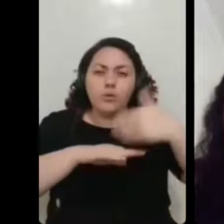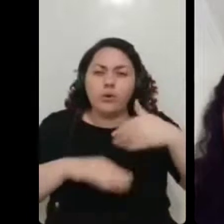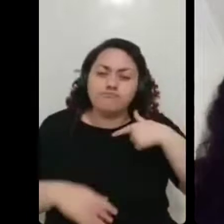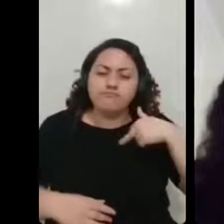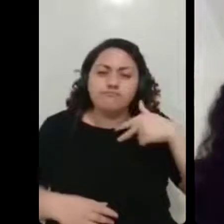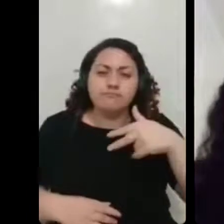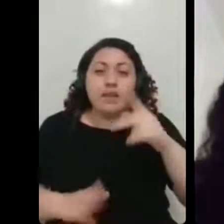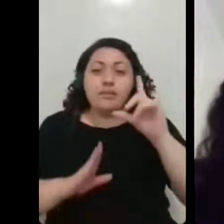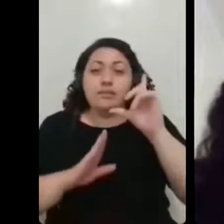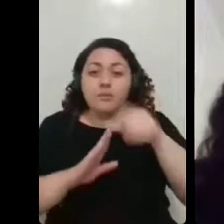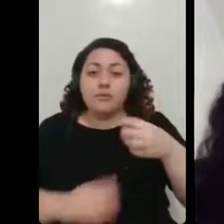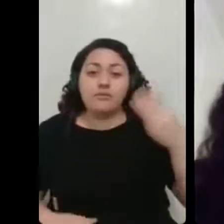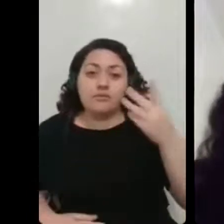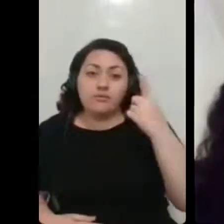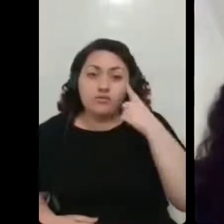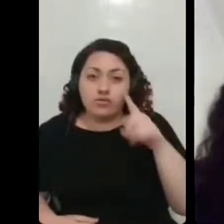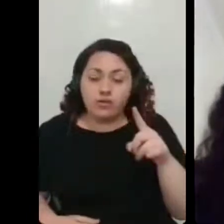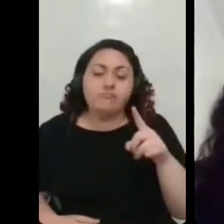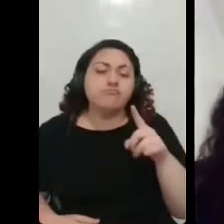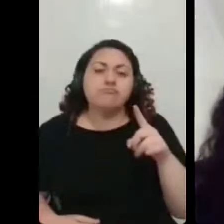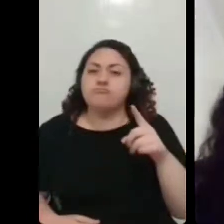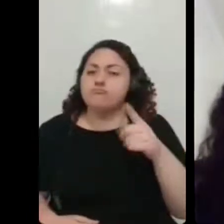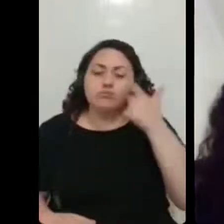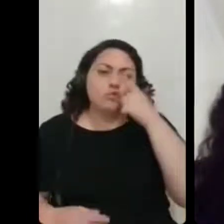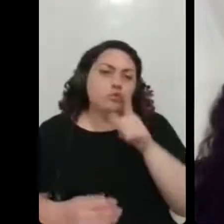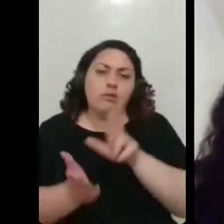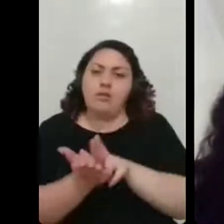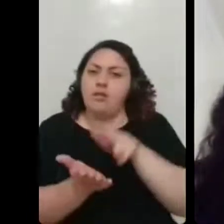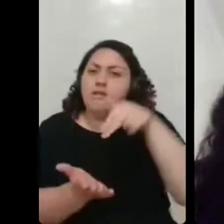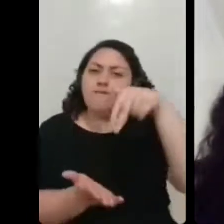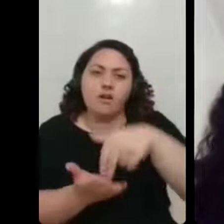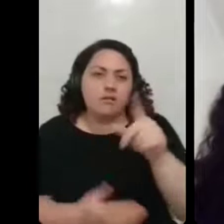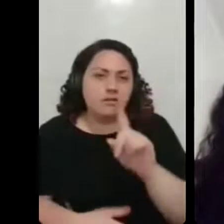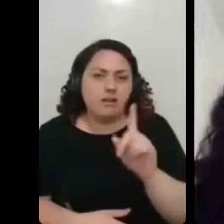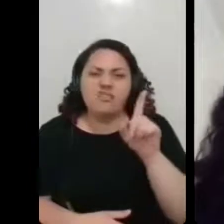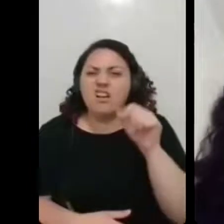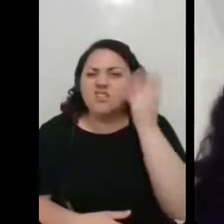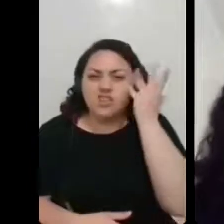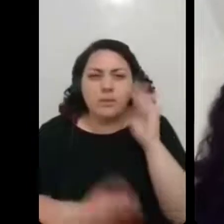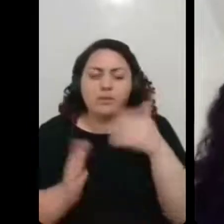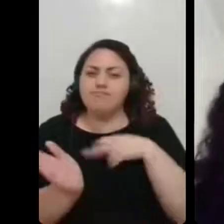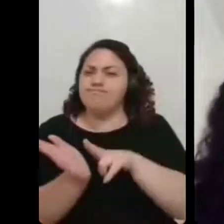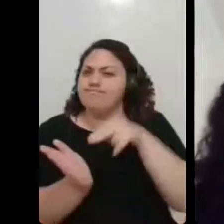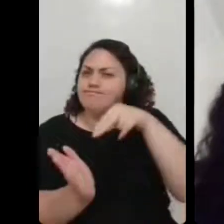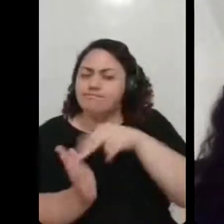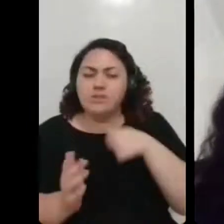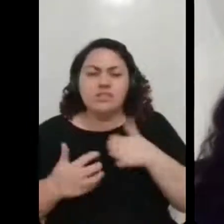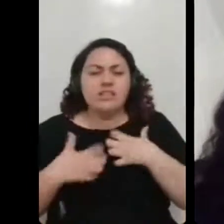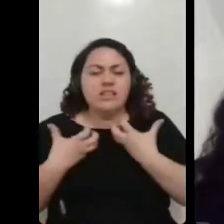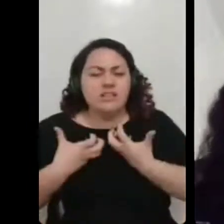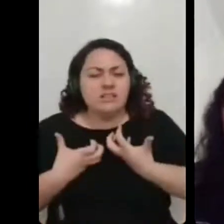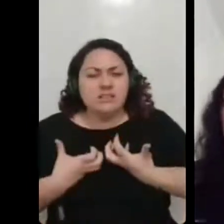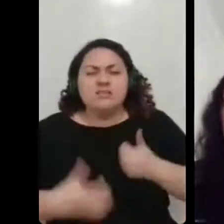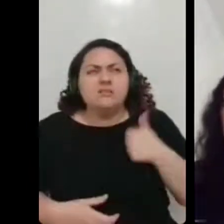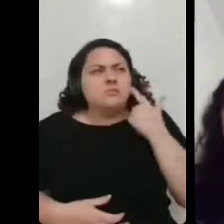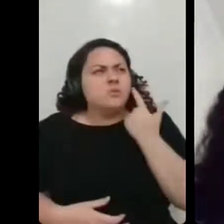sem conseguir quase levantar. Na cama, assim, era tudo muito cansativo, né? E eu pensava, nossa, o que que tá acontecendo?